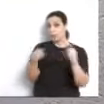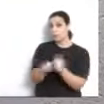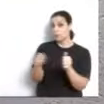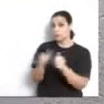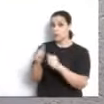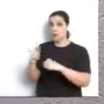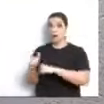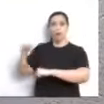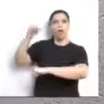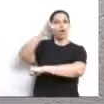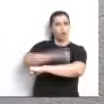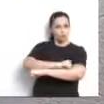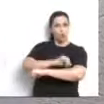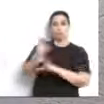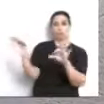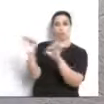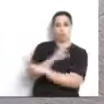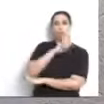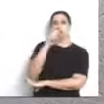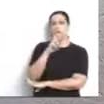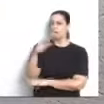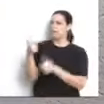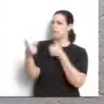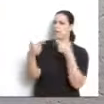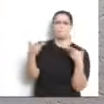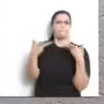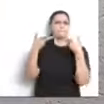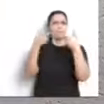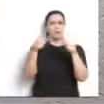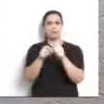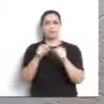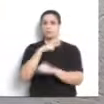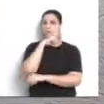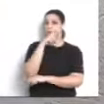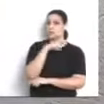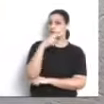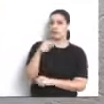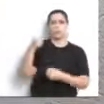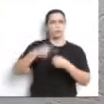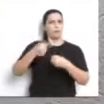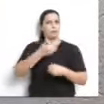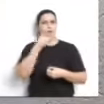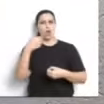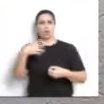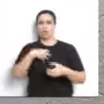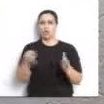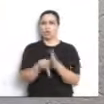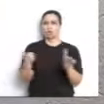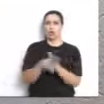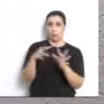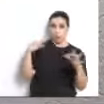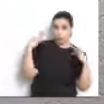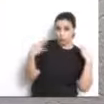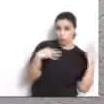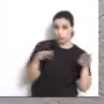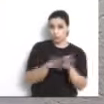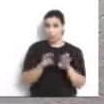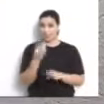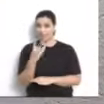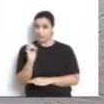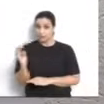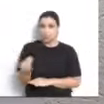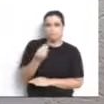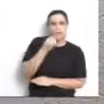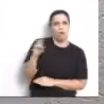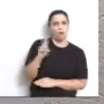do nosso aeroporto, aquela magnífica obra que com toda certeza elevou a cidade de Cascavel para um novo patamar, mais de 30 milhões